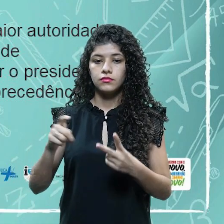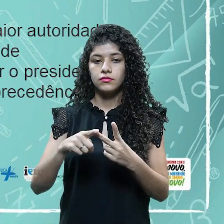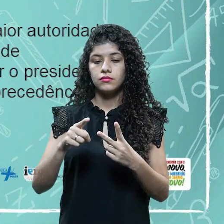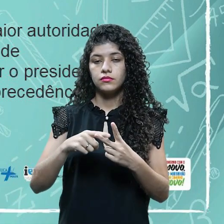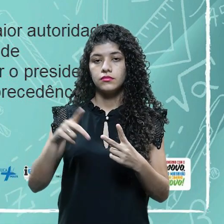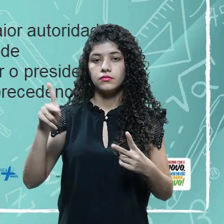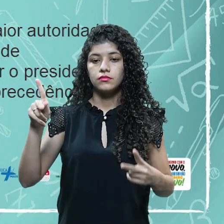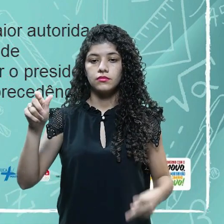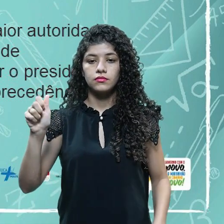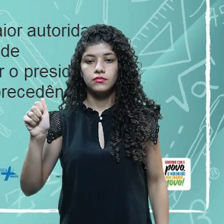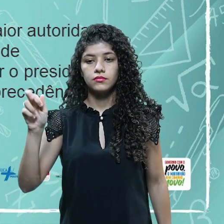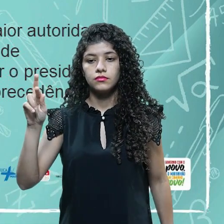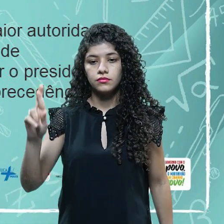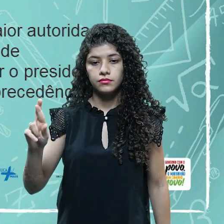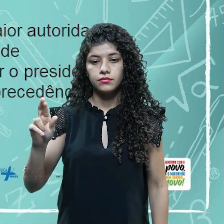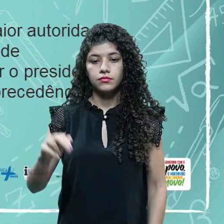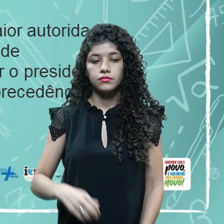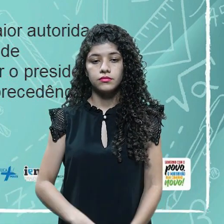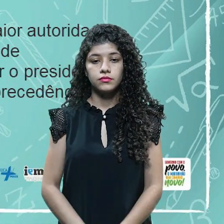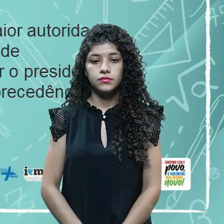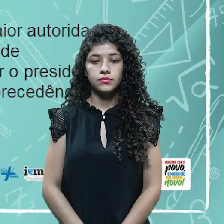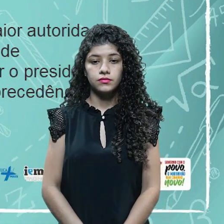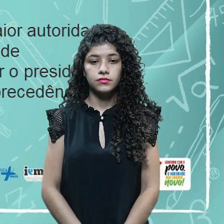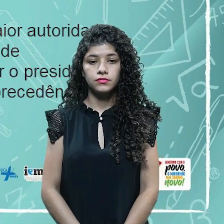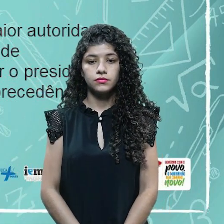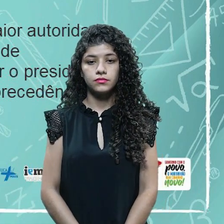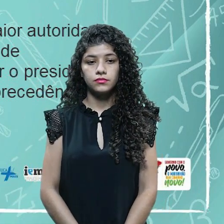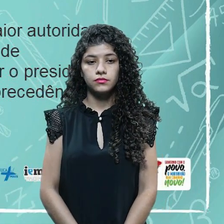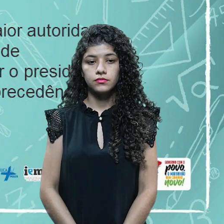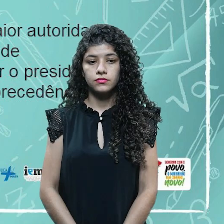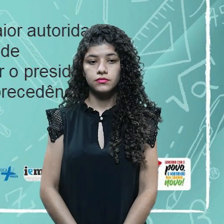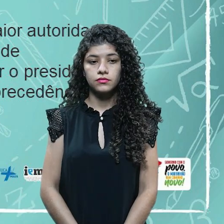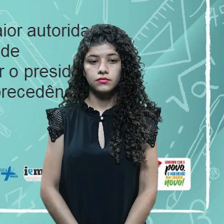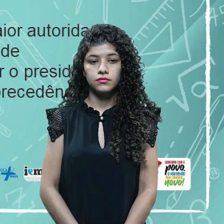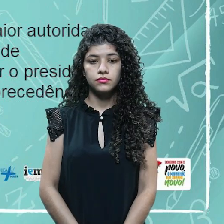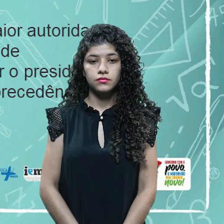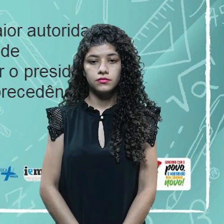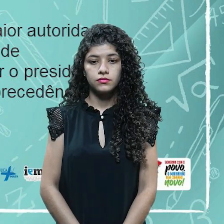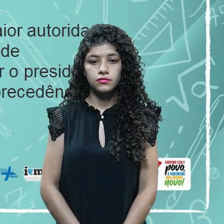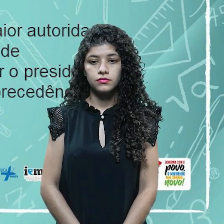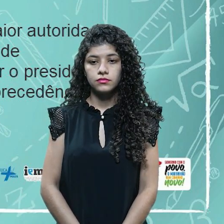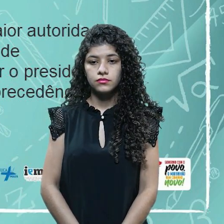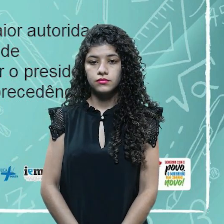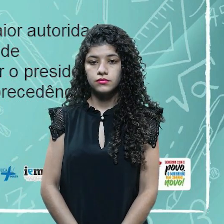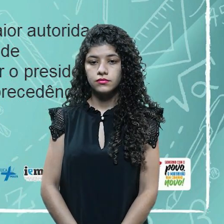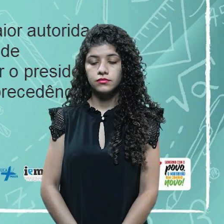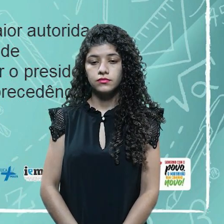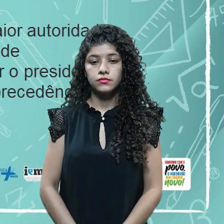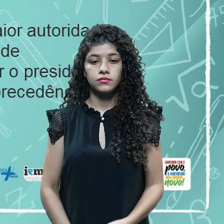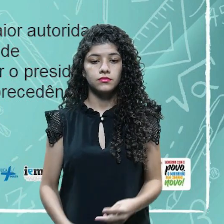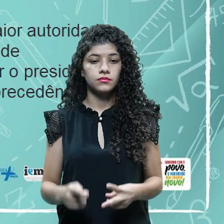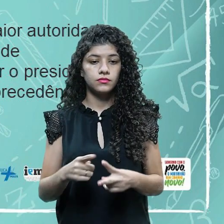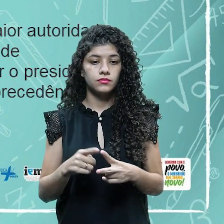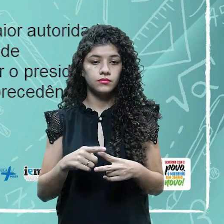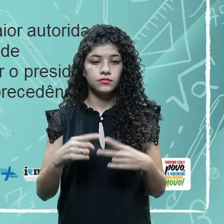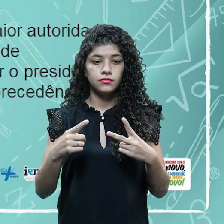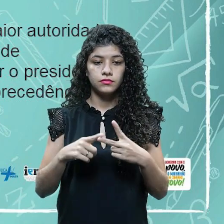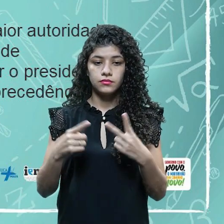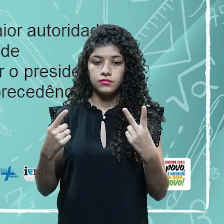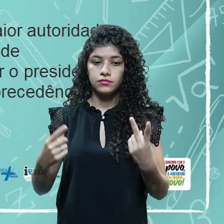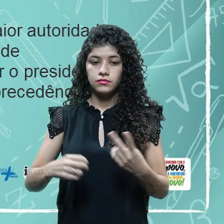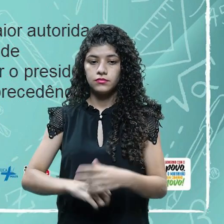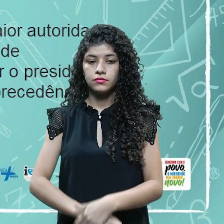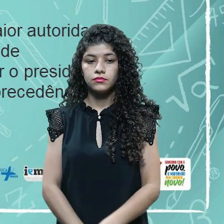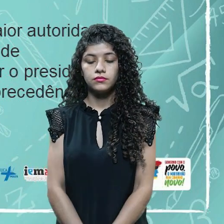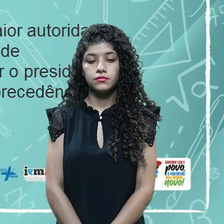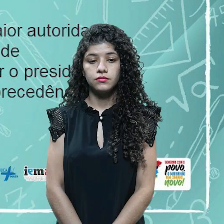Mesas, duas formas principais de organização de mesas diretivas. Ou mesas de autoridades, que elas podem também ser chamadas de